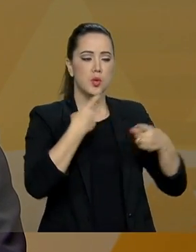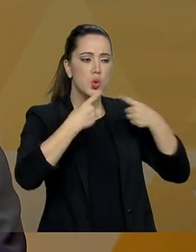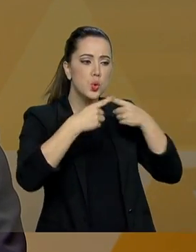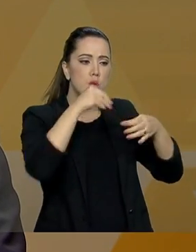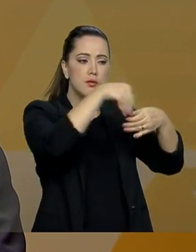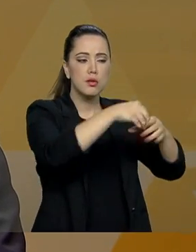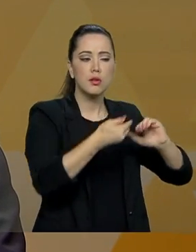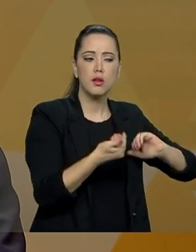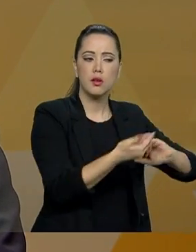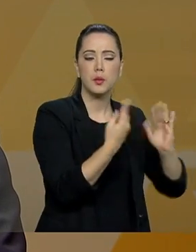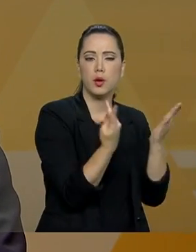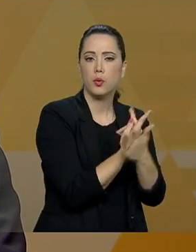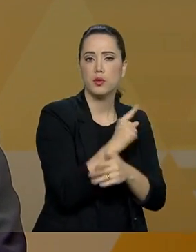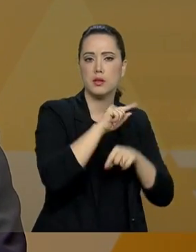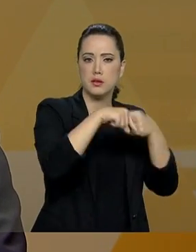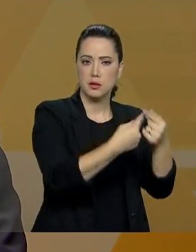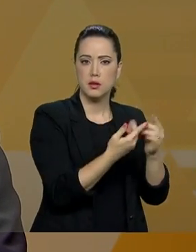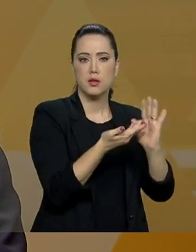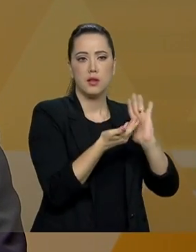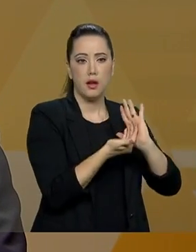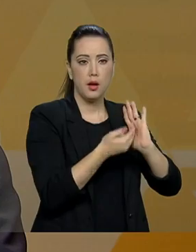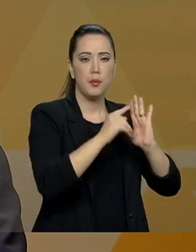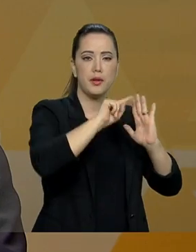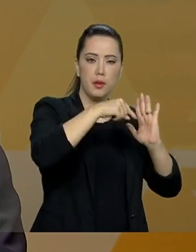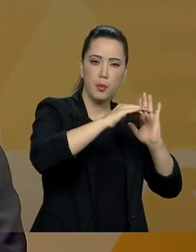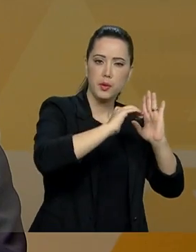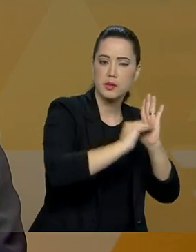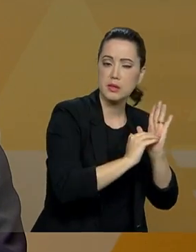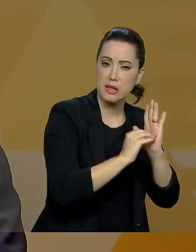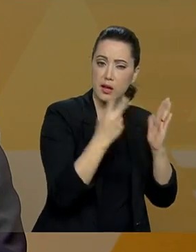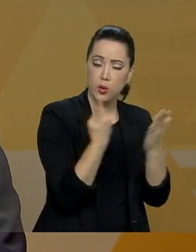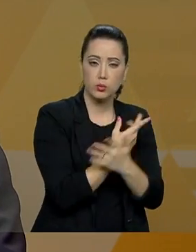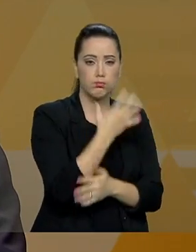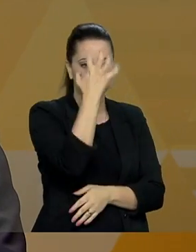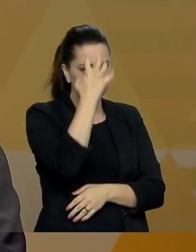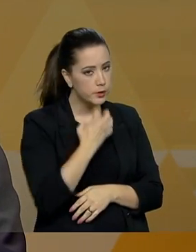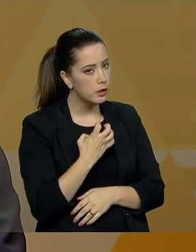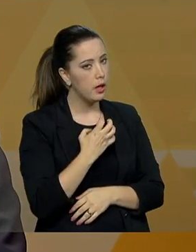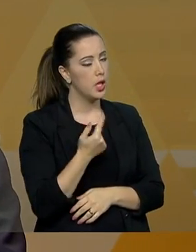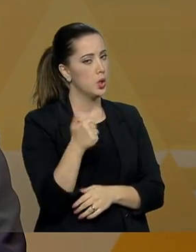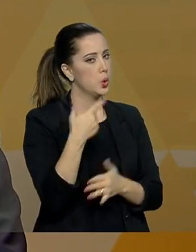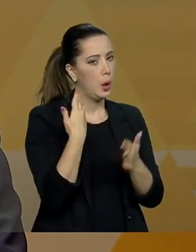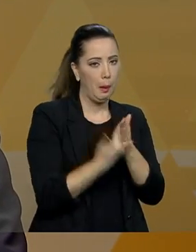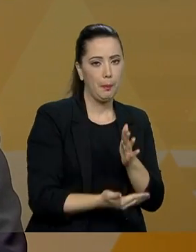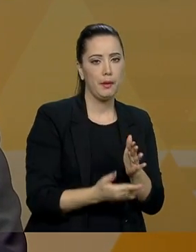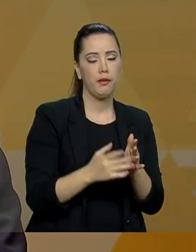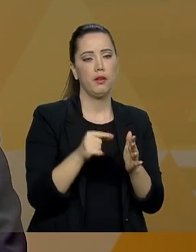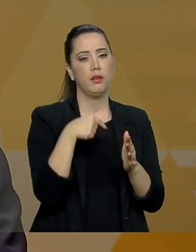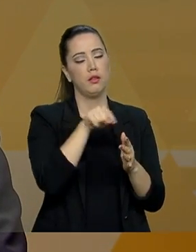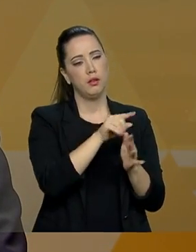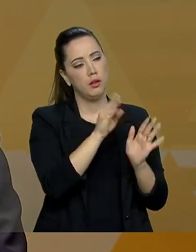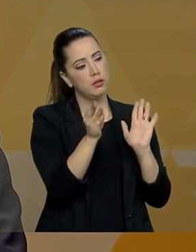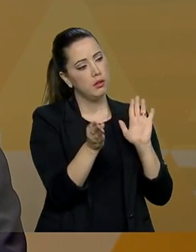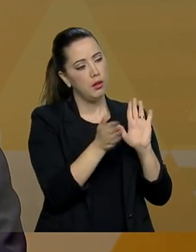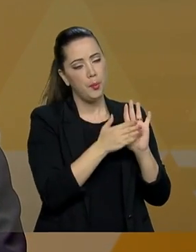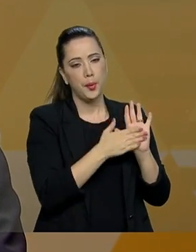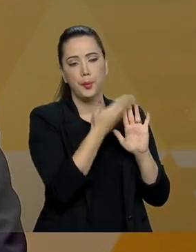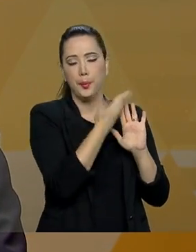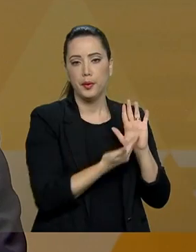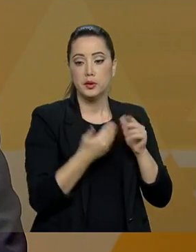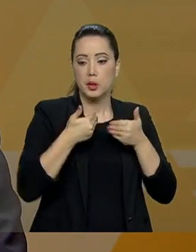que vai se estabelecer, e, posteriormente, no Senado da República, seja um debate célebre, sem perda da qualidade e da